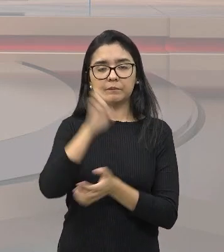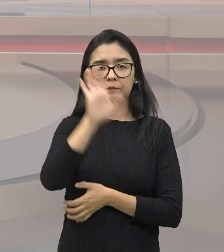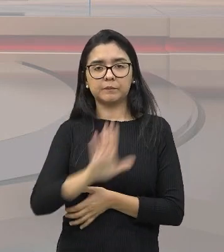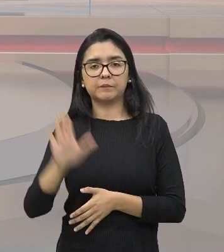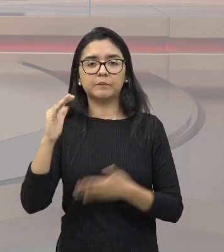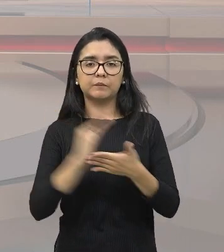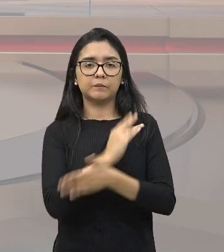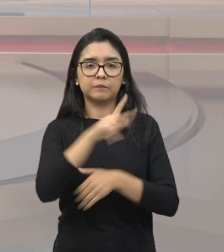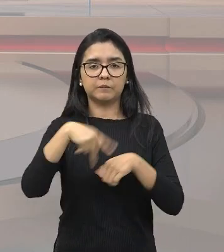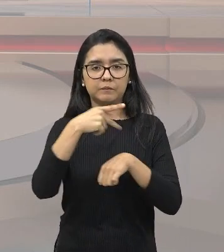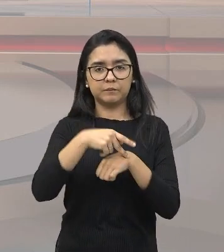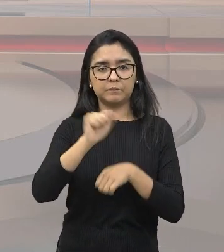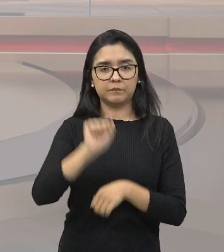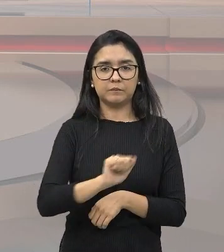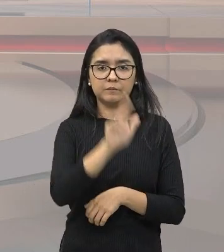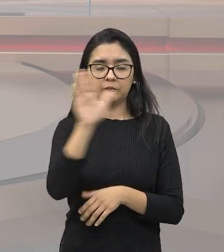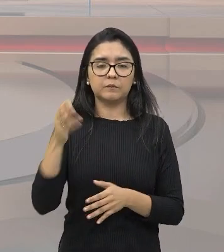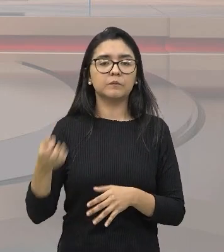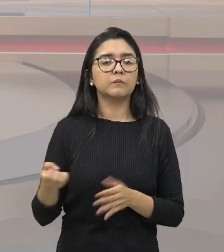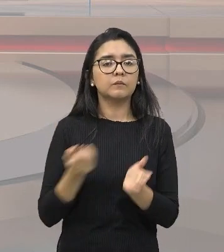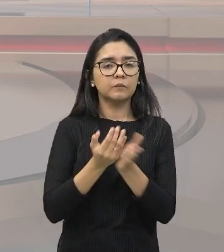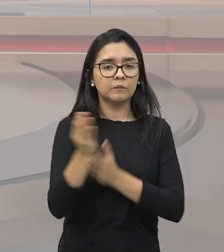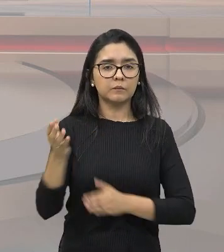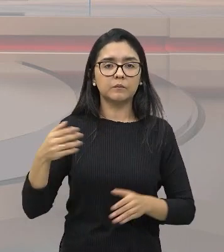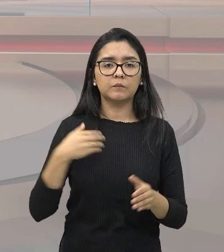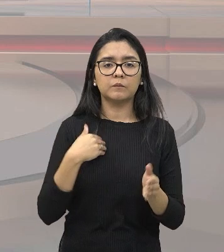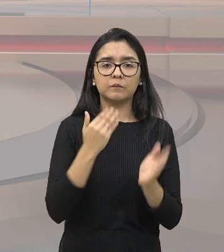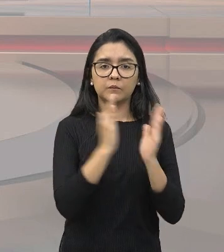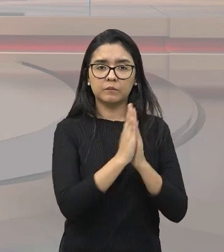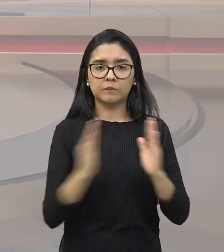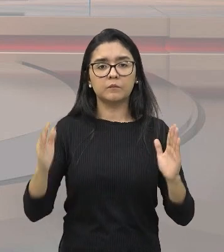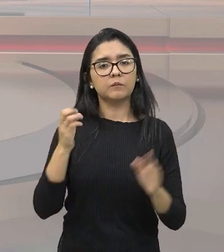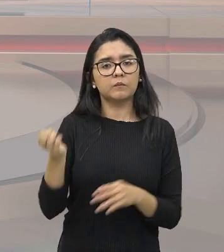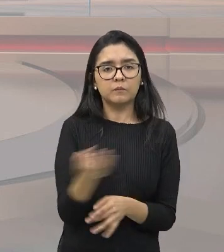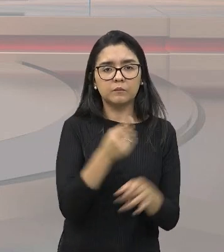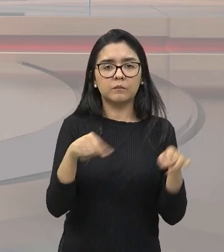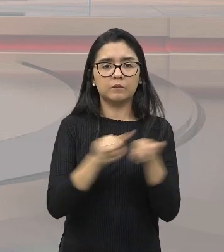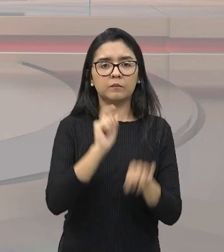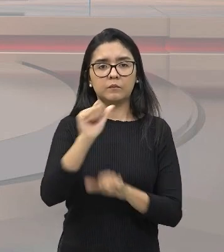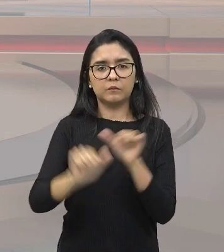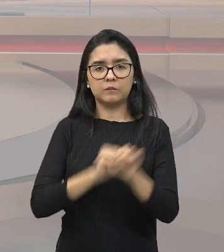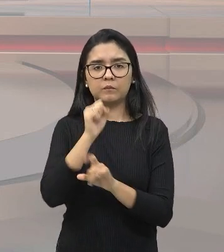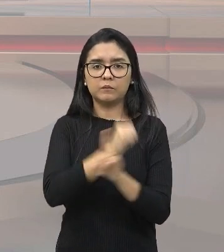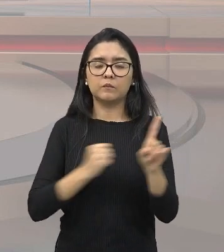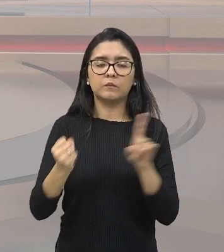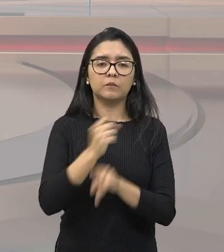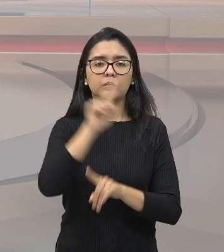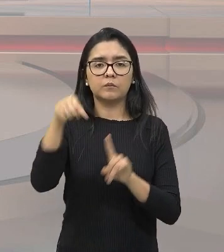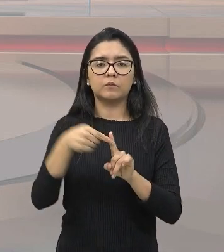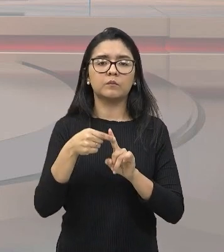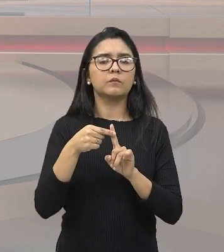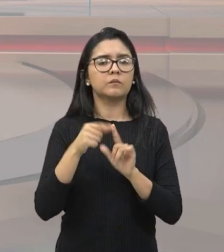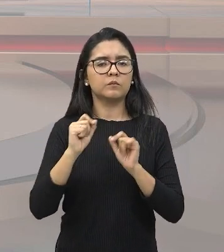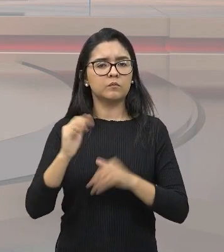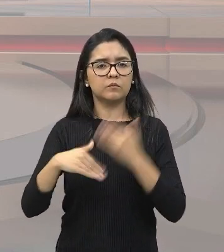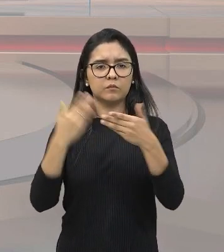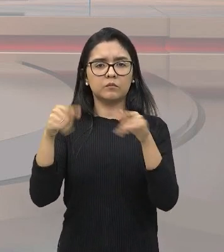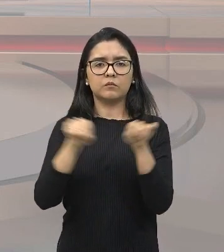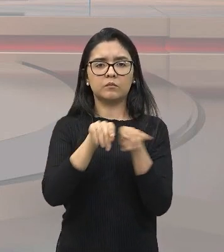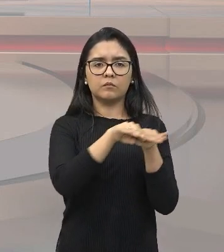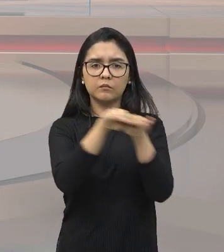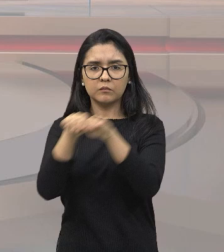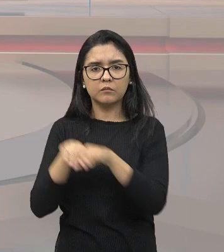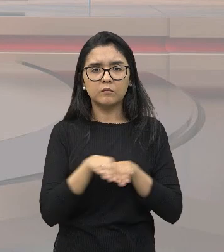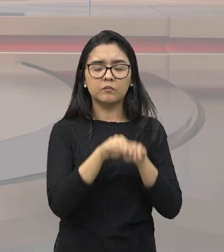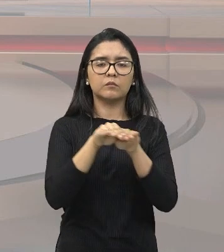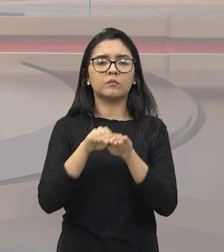iniciaram o processo de modernização e reformas sociais, buscando alcançar o desenvolvimento e a igualdade com o